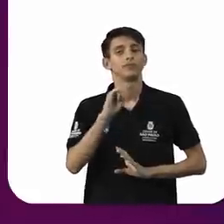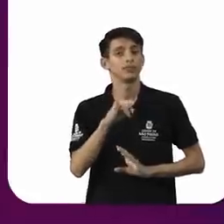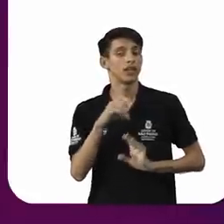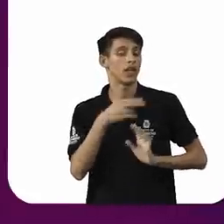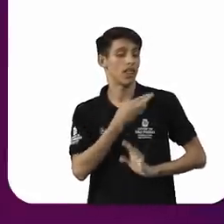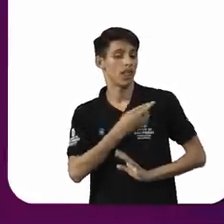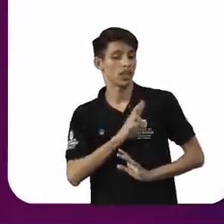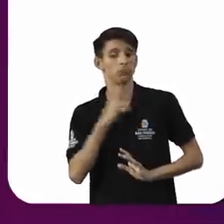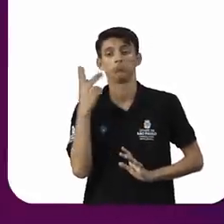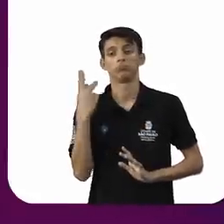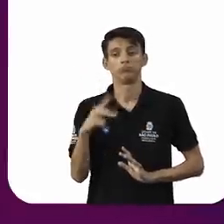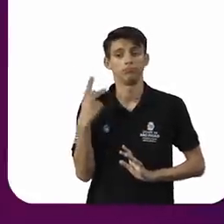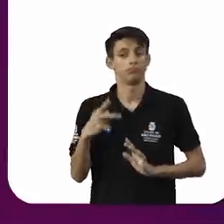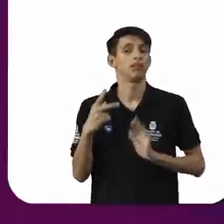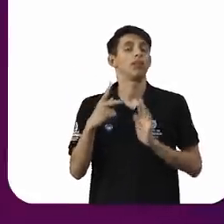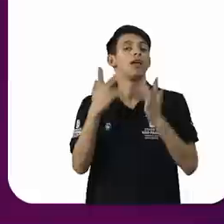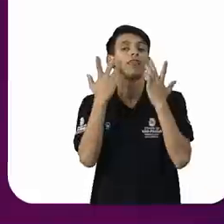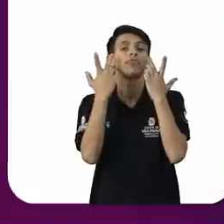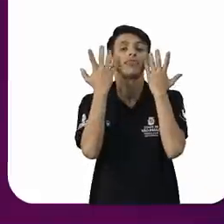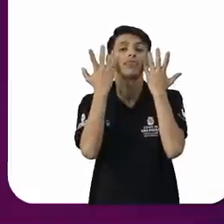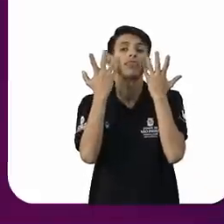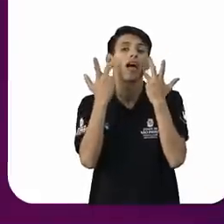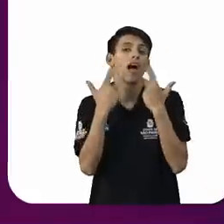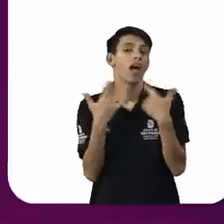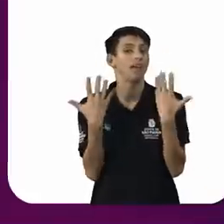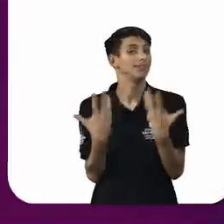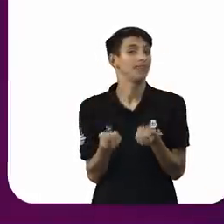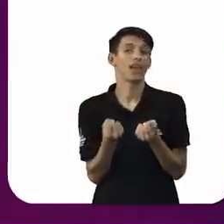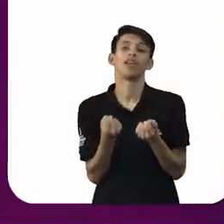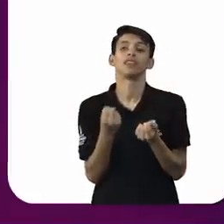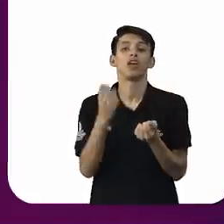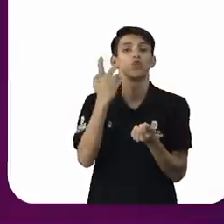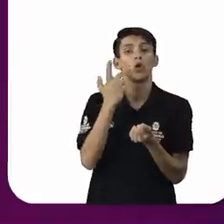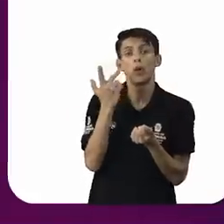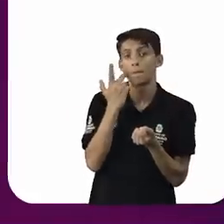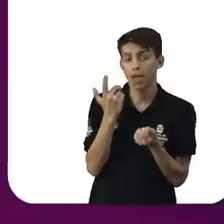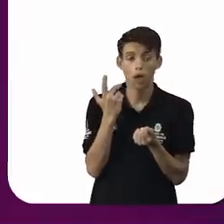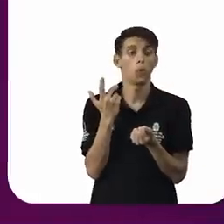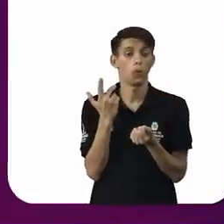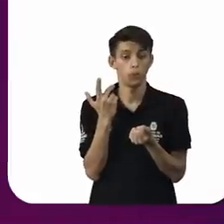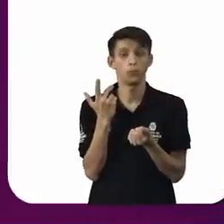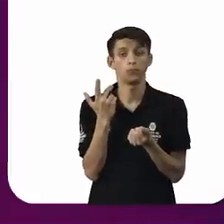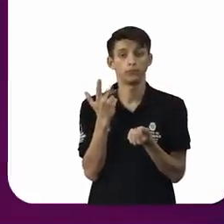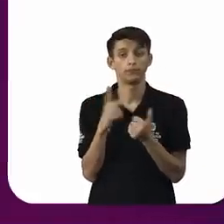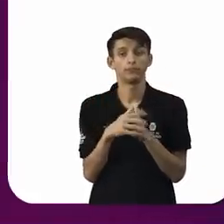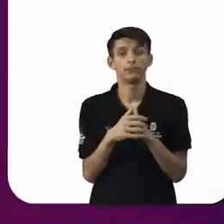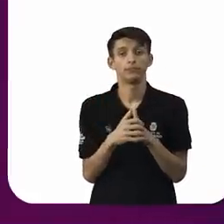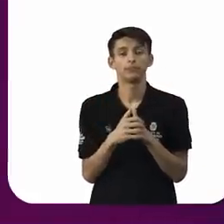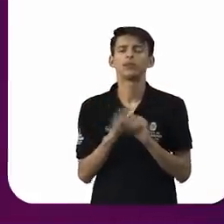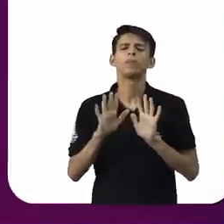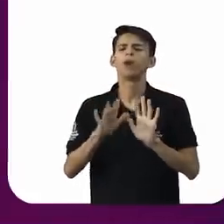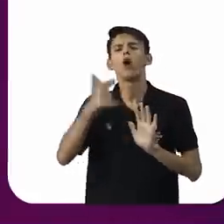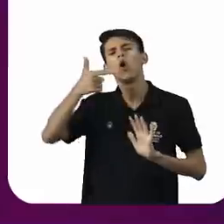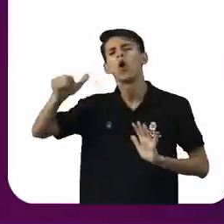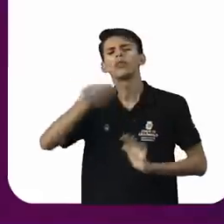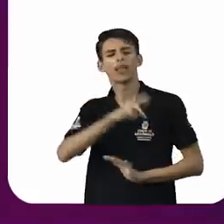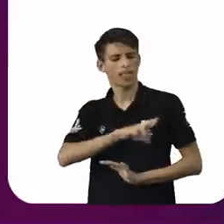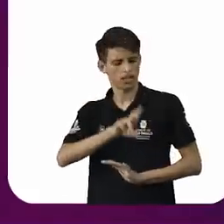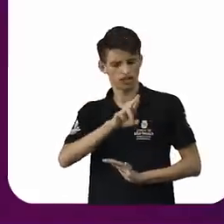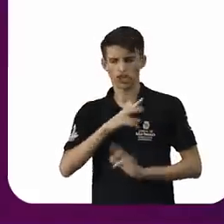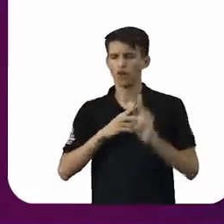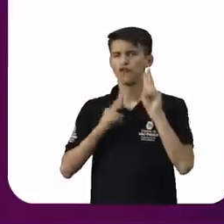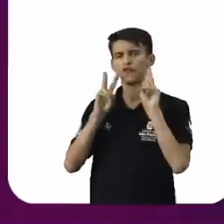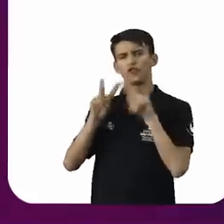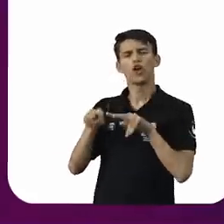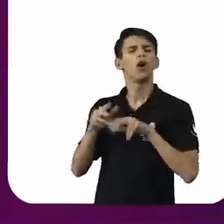religião dela já for naturalizada como regular, como normal, como legítima. Mas e as outras religiões que